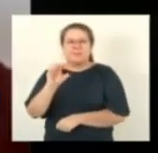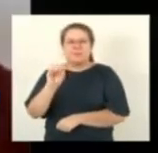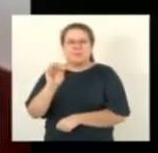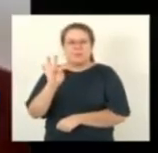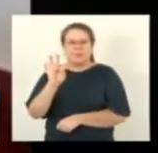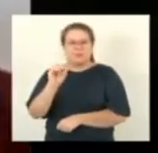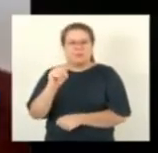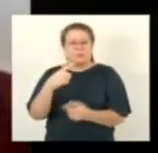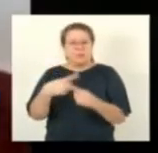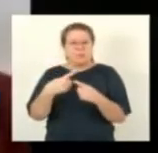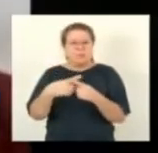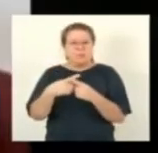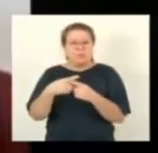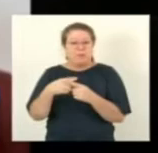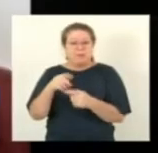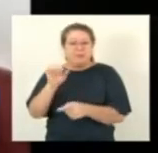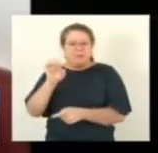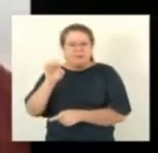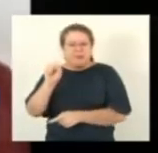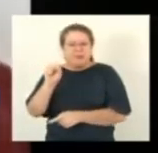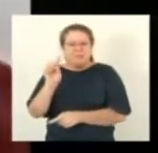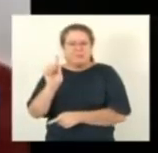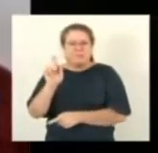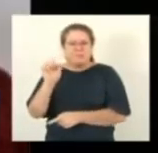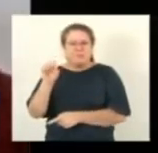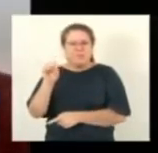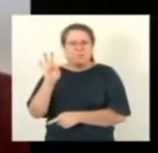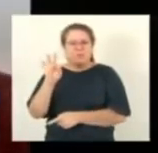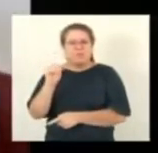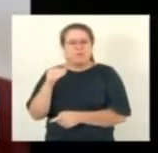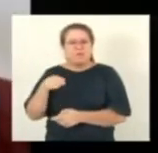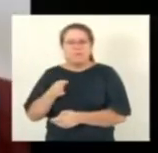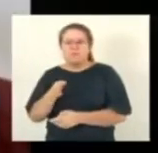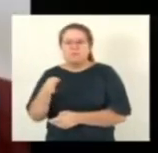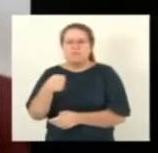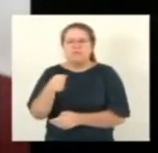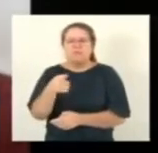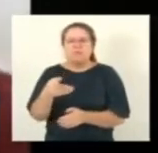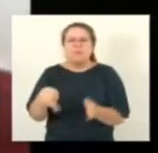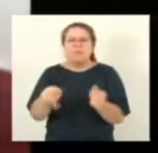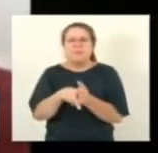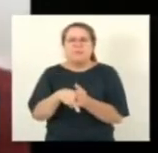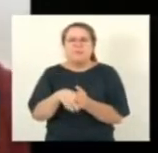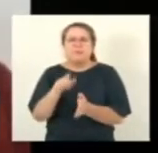Caparaó, onde se fala tanto na natureza e preservação,